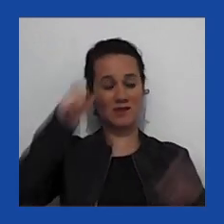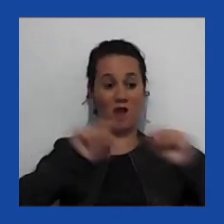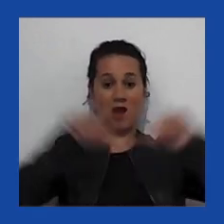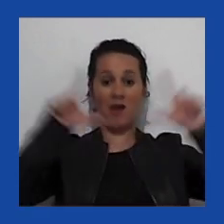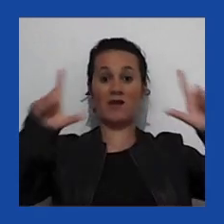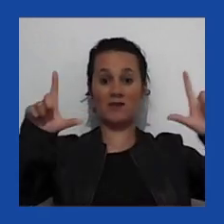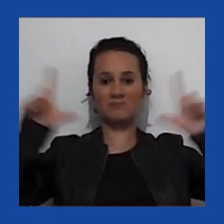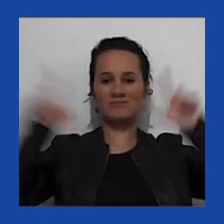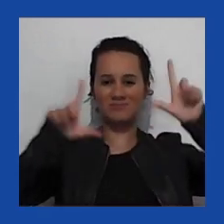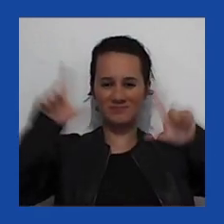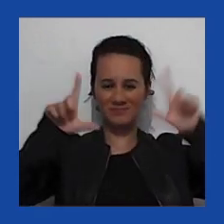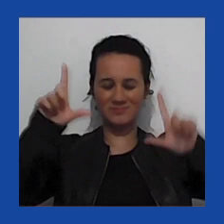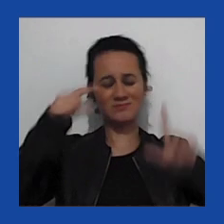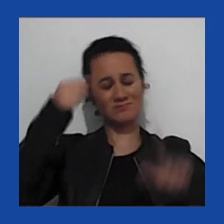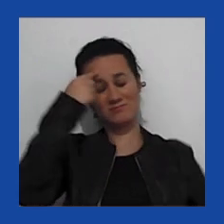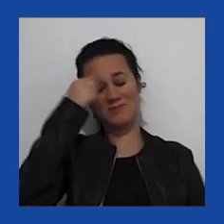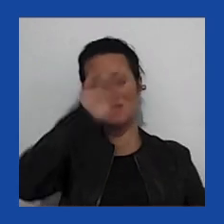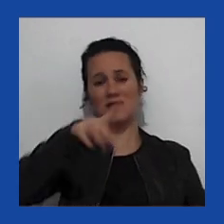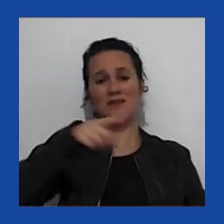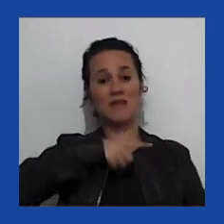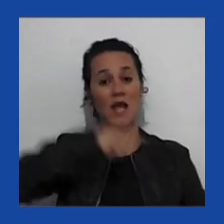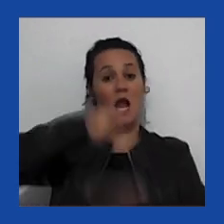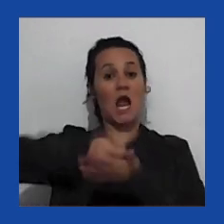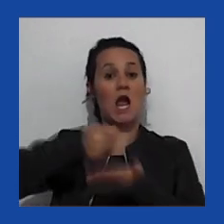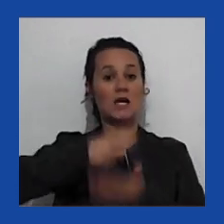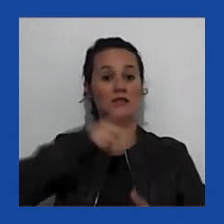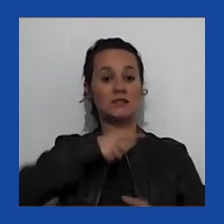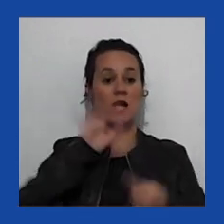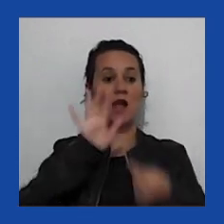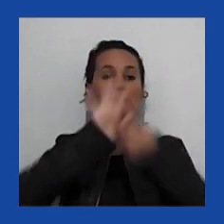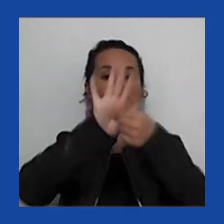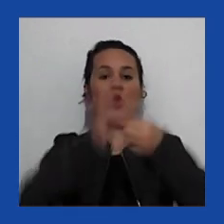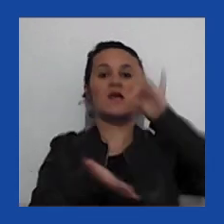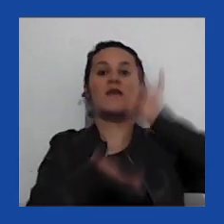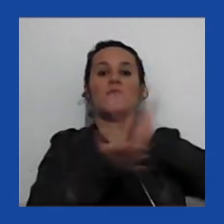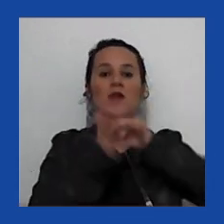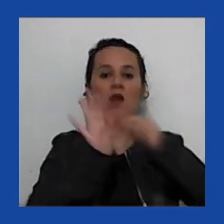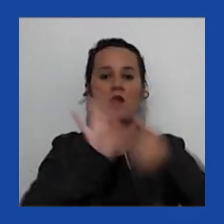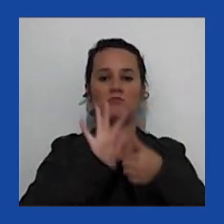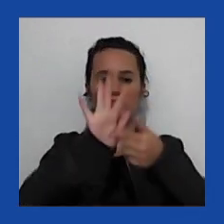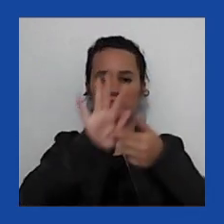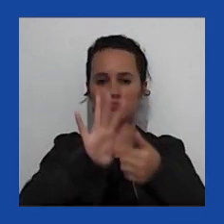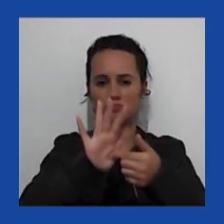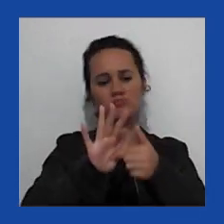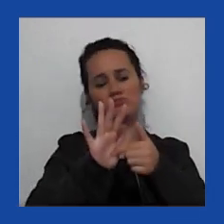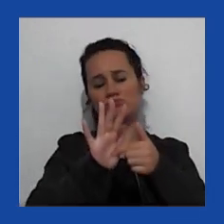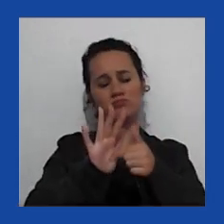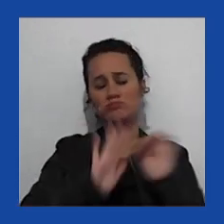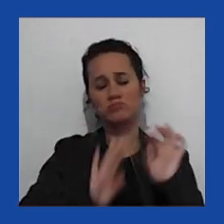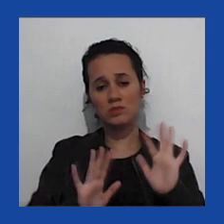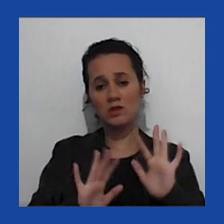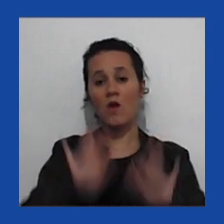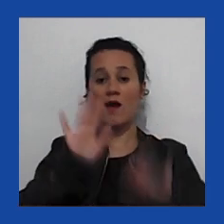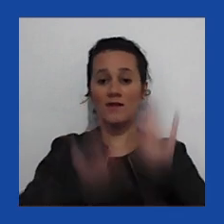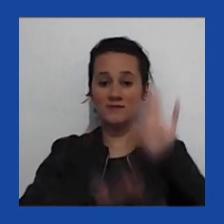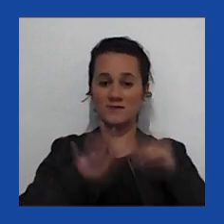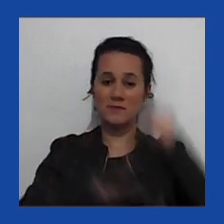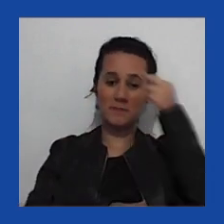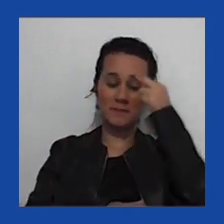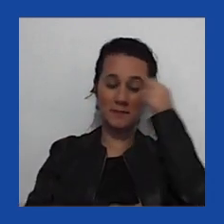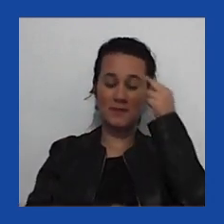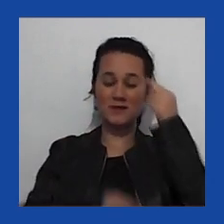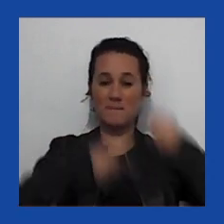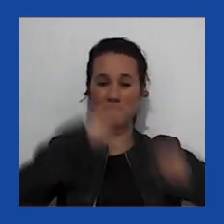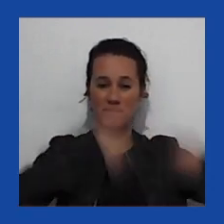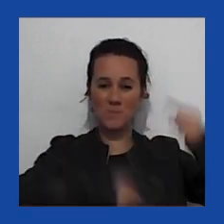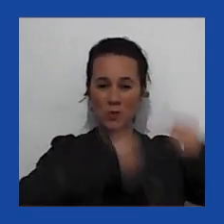não necessariamente tem um monopólio da verdade. Muitas vezes, o estabelecimento político,